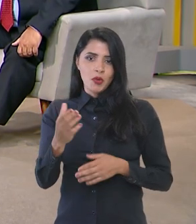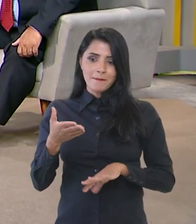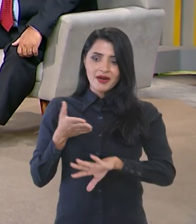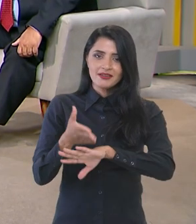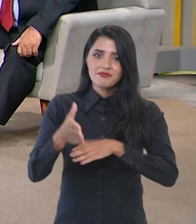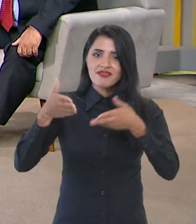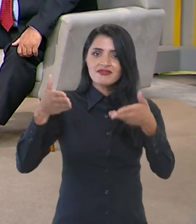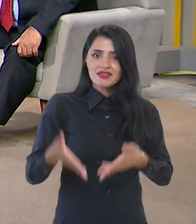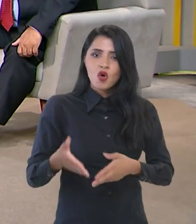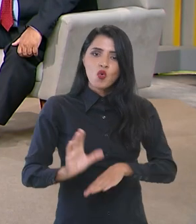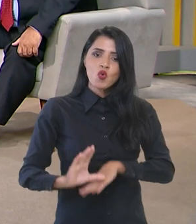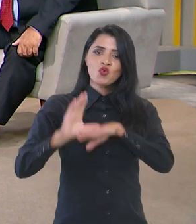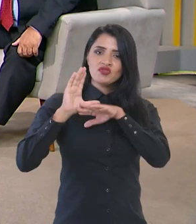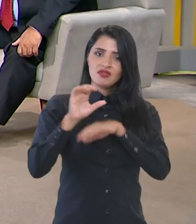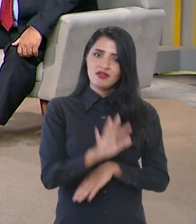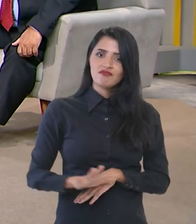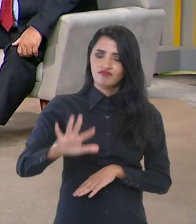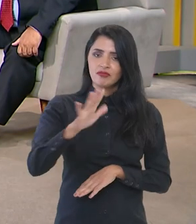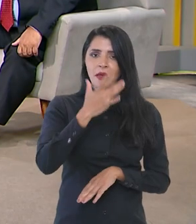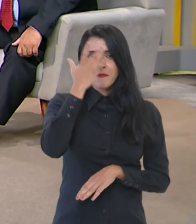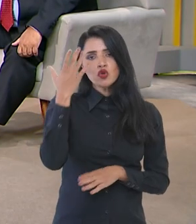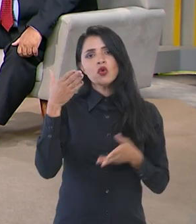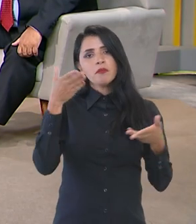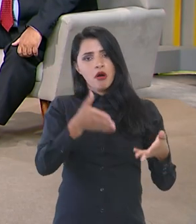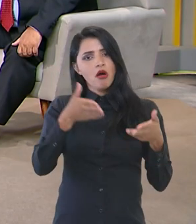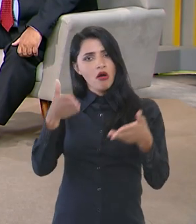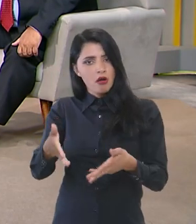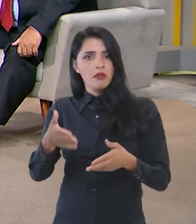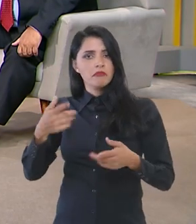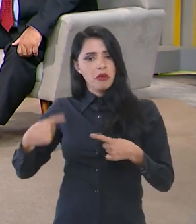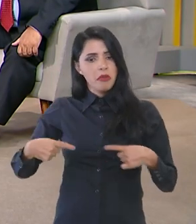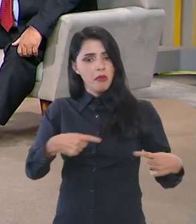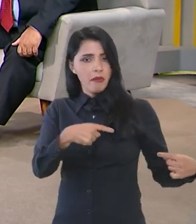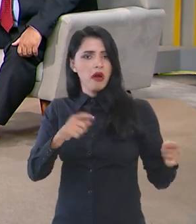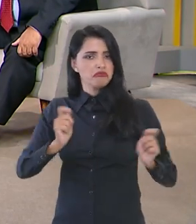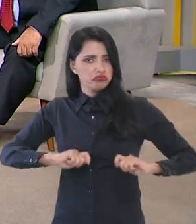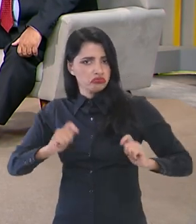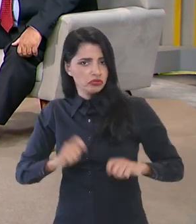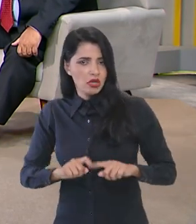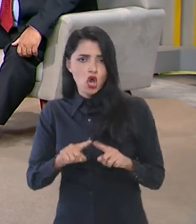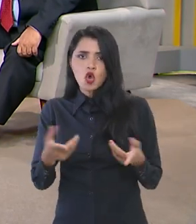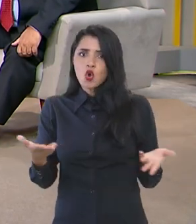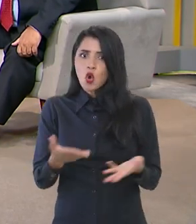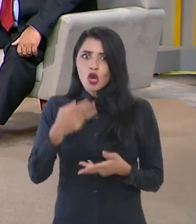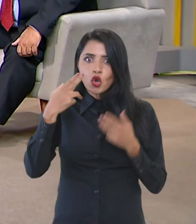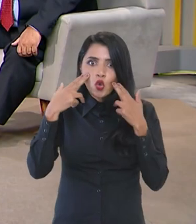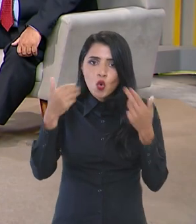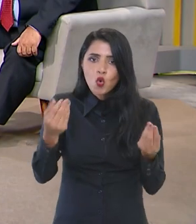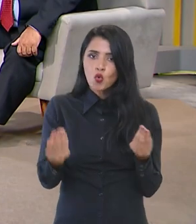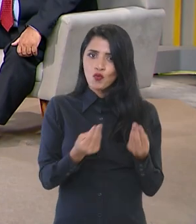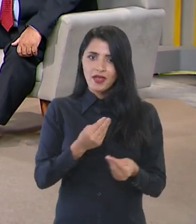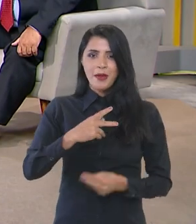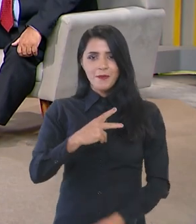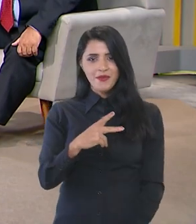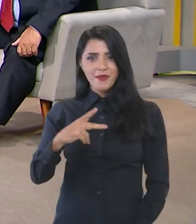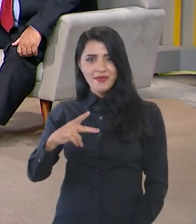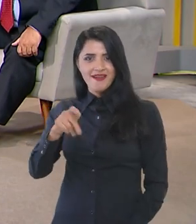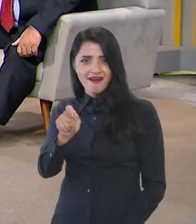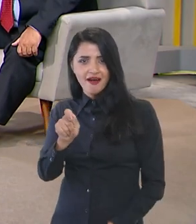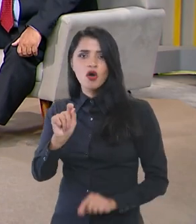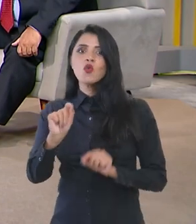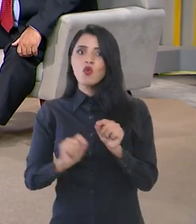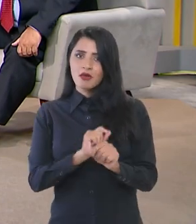conselhos nacionais cujos integrantes participavam do debate. O que nós temos de novidade hoje no PPA